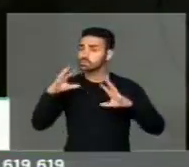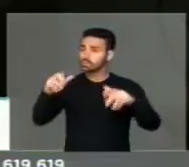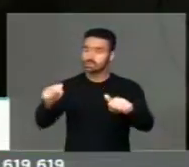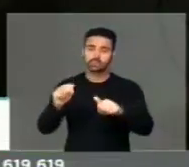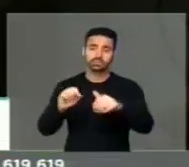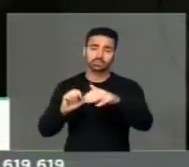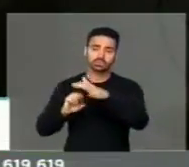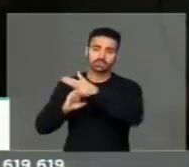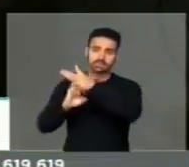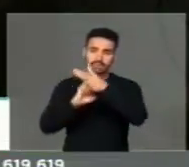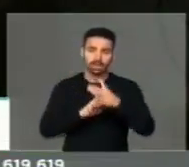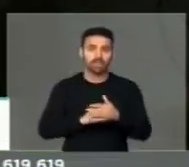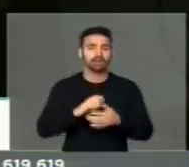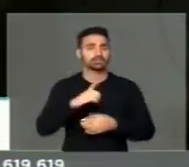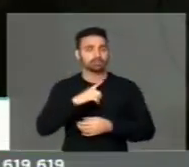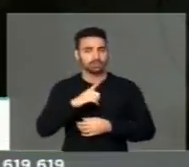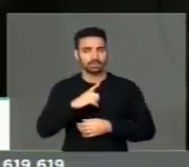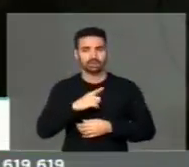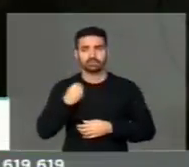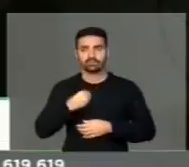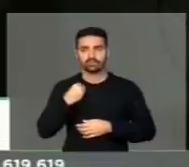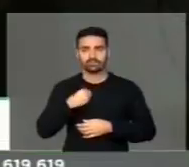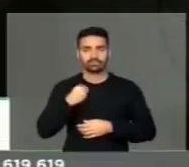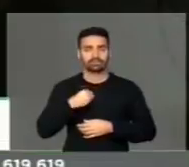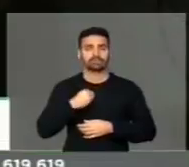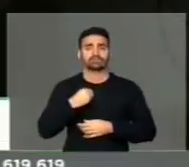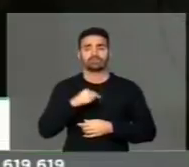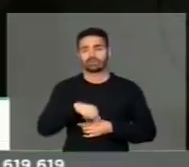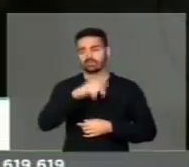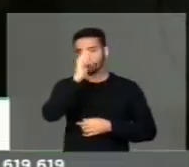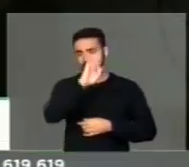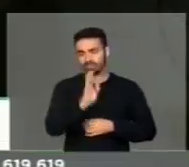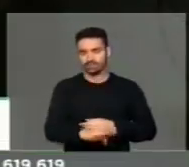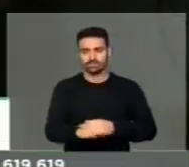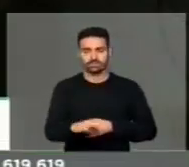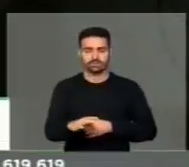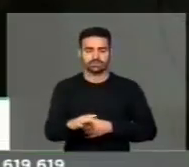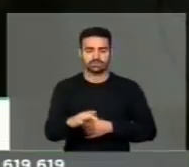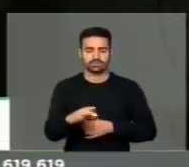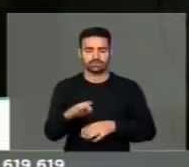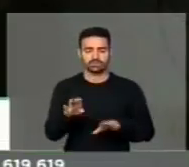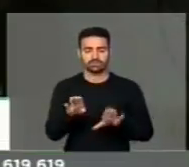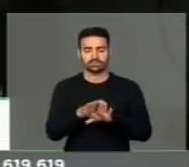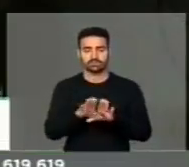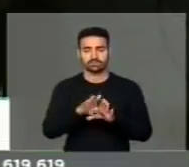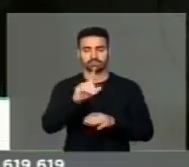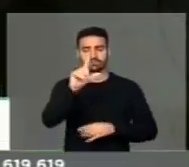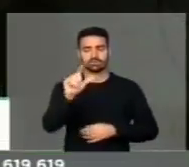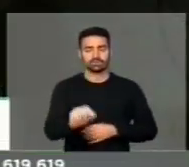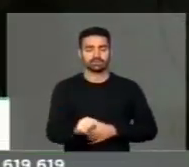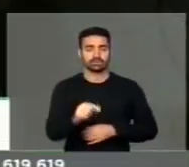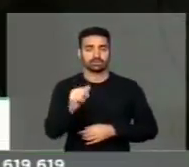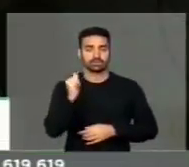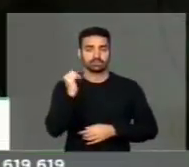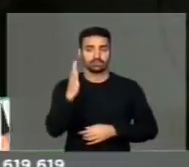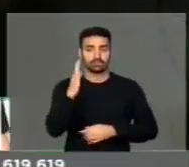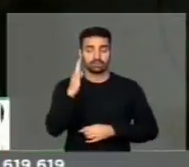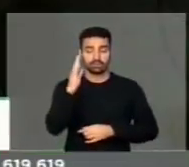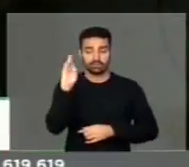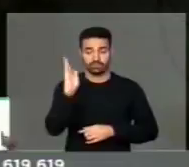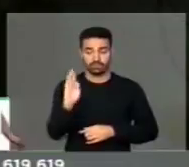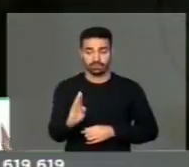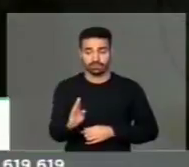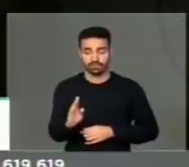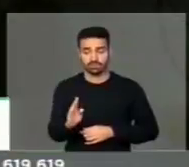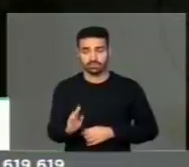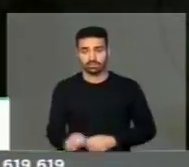as circunscrições consulares de todo o Brasil. Nós temos conselheiros gerais desses italianos no exterior, que compõem um órgão